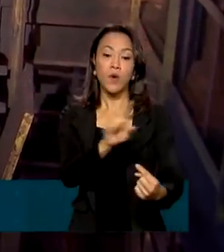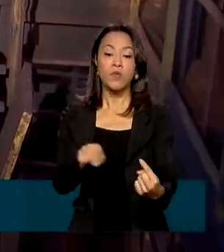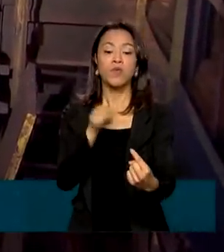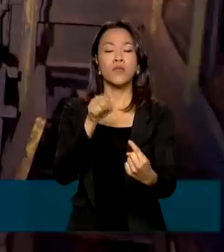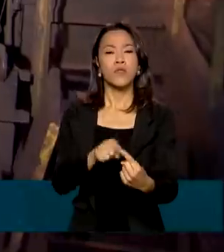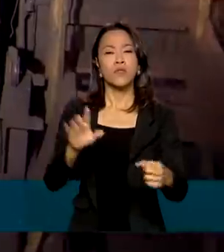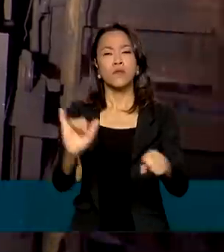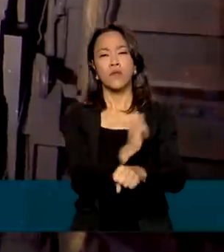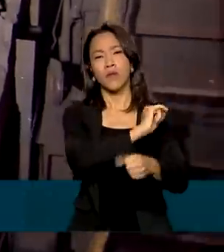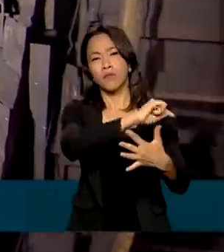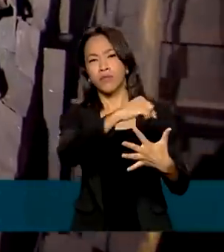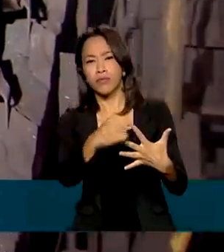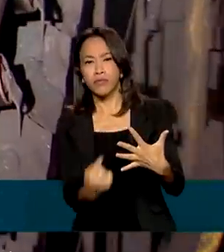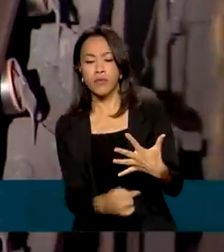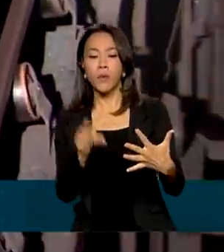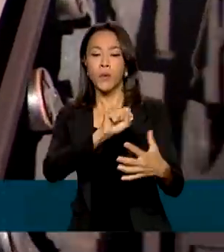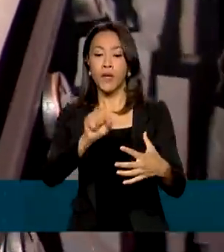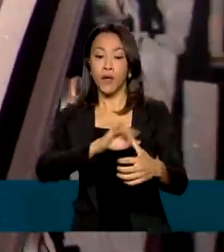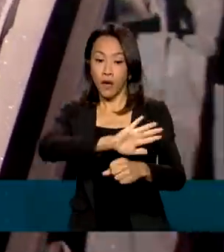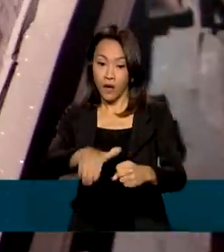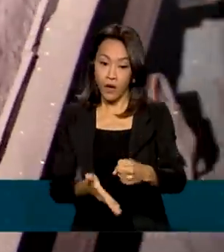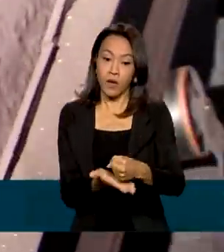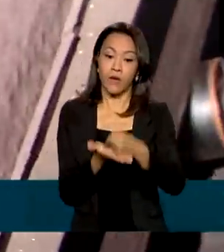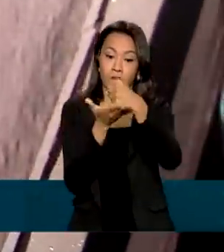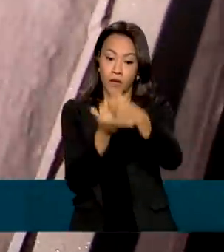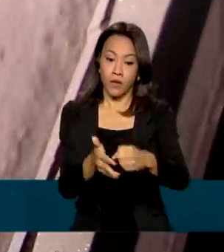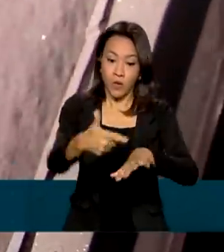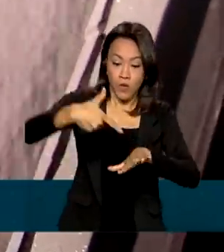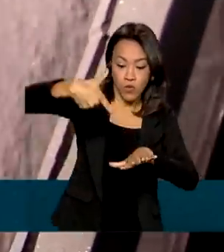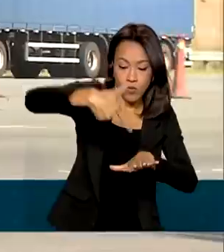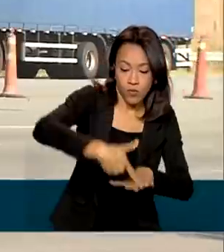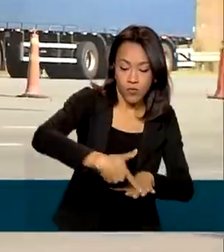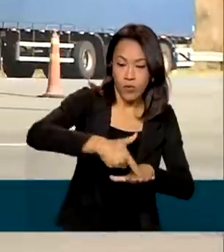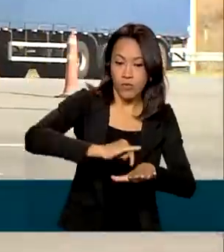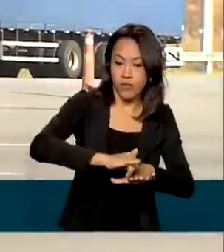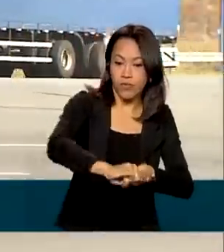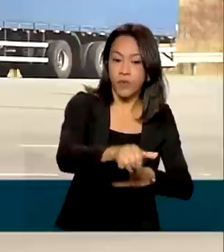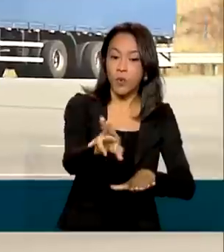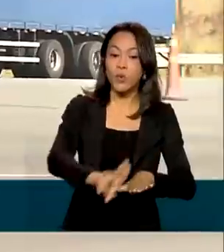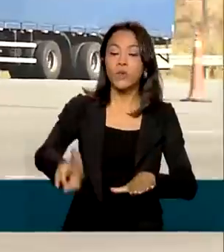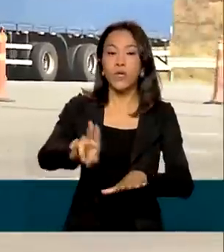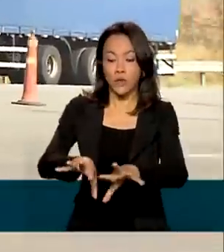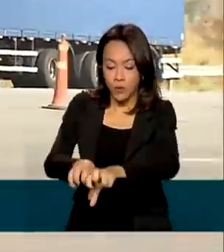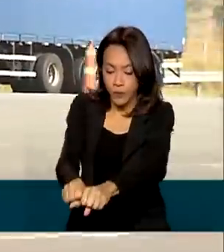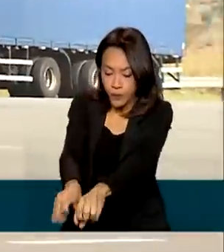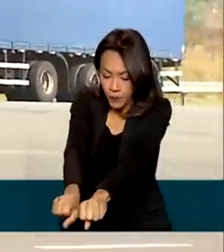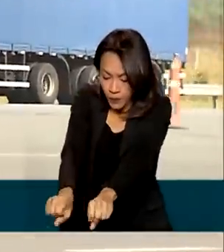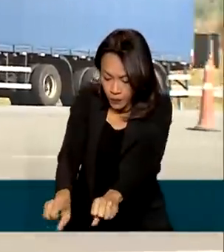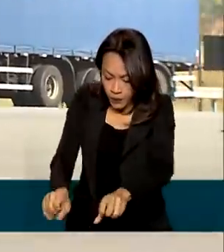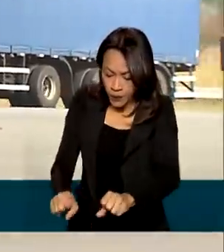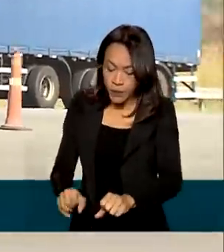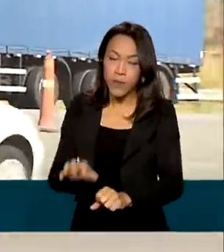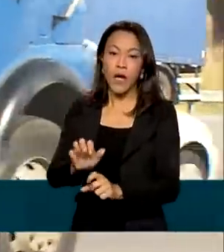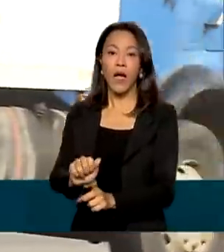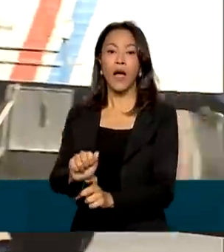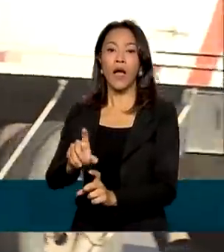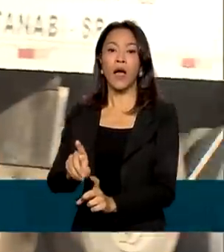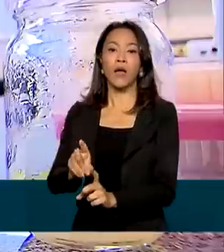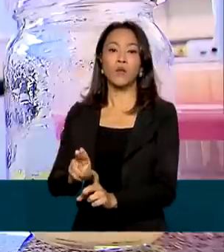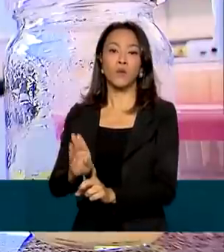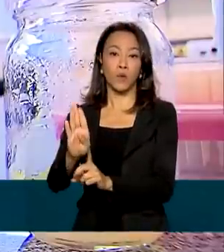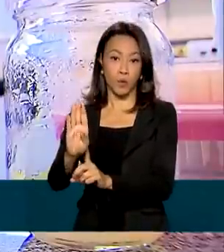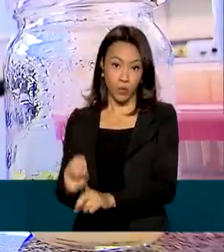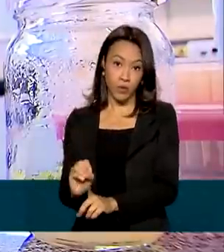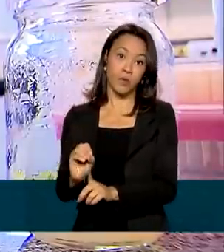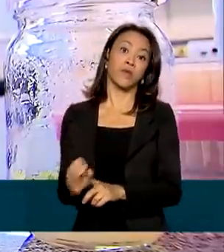da extração sustentável de minérios usados nos adubos, melhorias na infraestrutura e logística de distribuição.